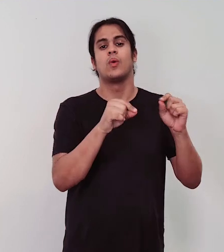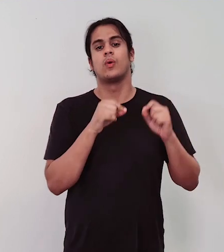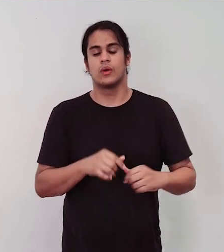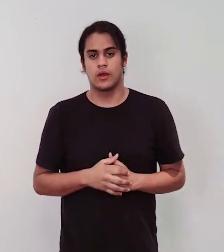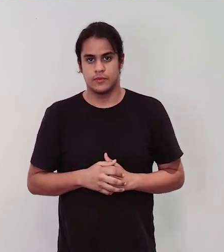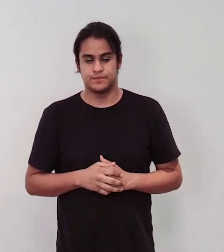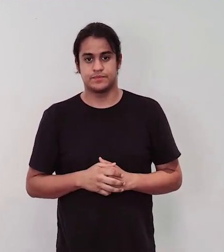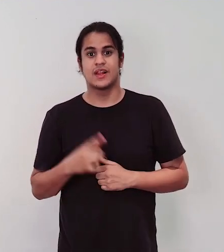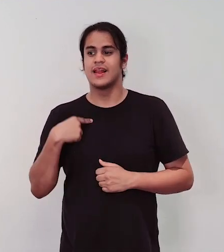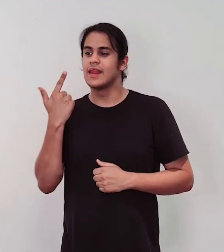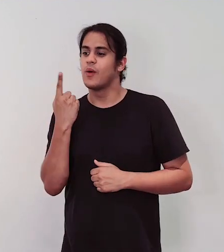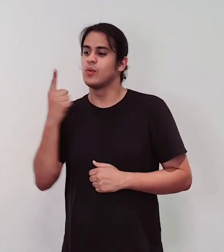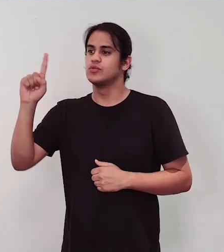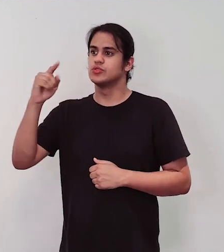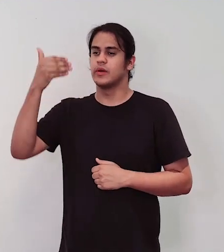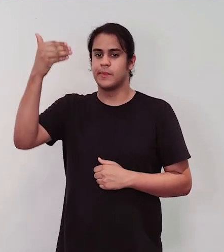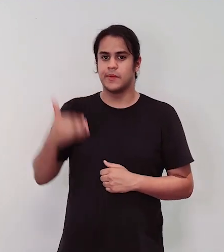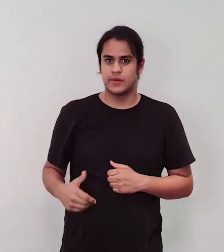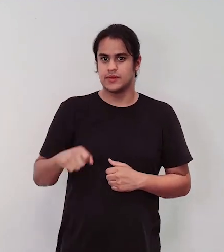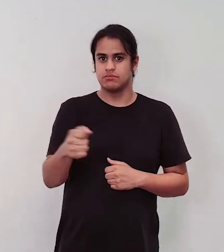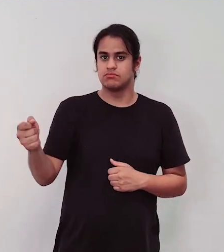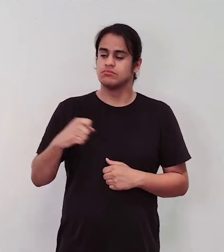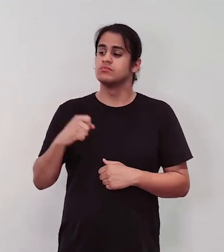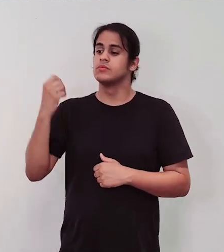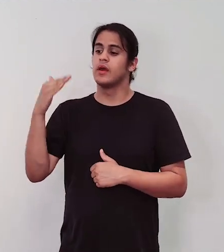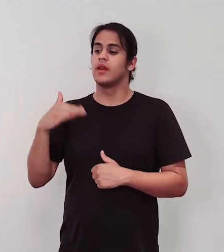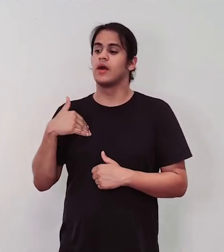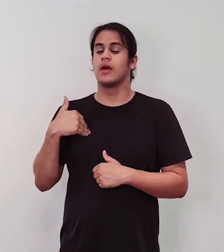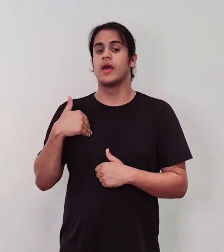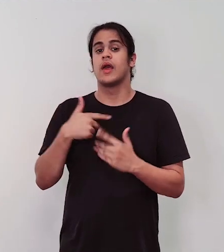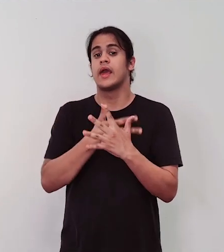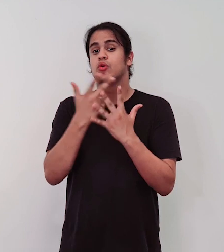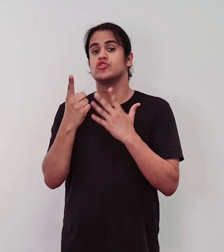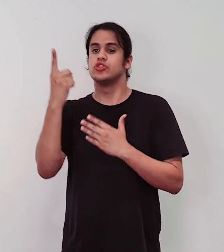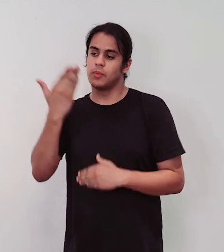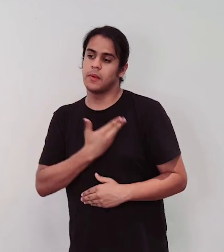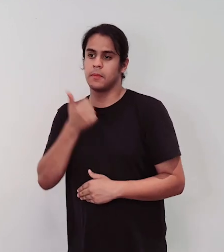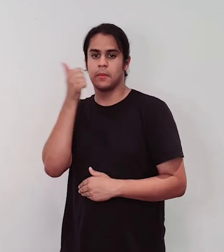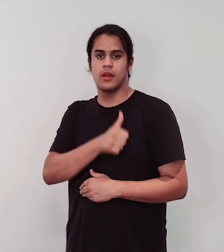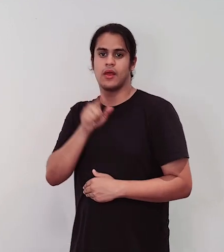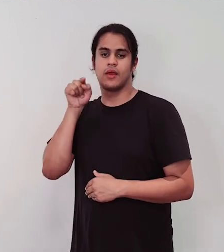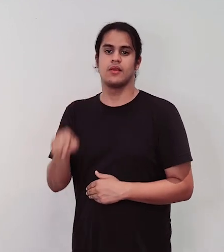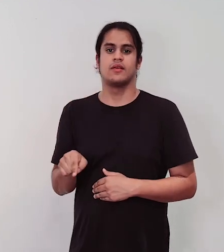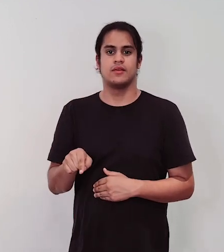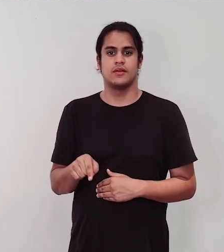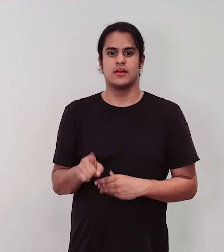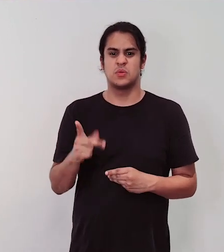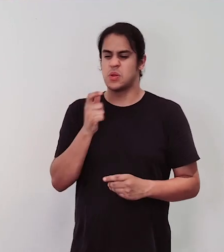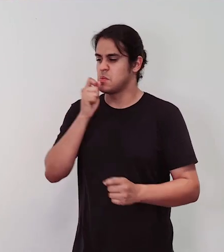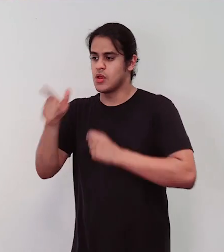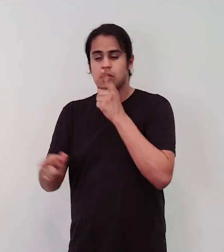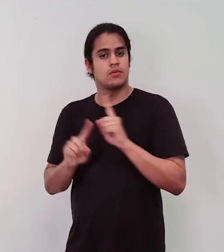escreveu elogio uma mina aqui para que as meninas trocassem, ao invés de insultos, elogios ou